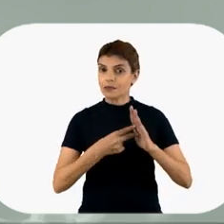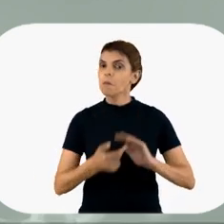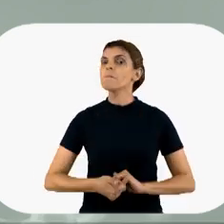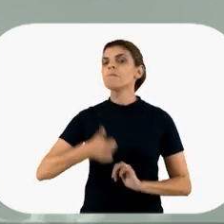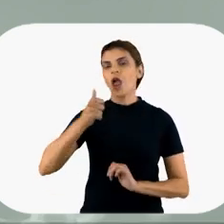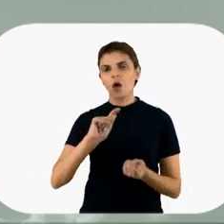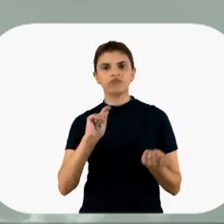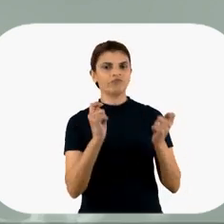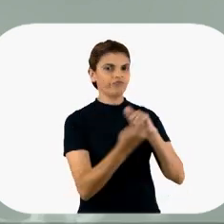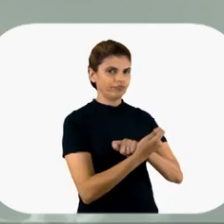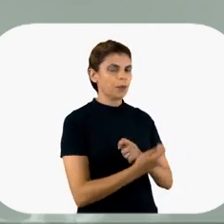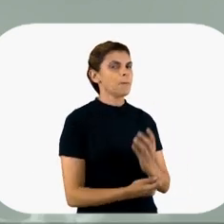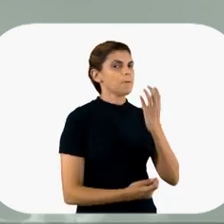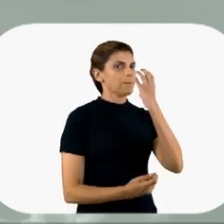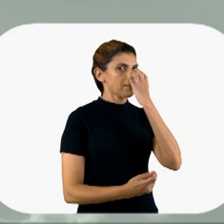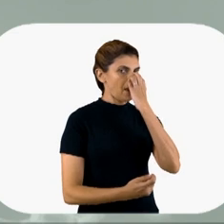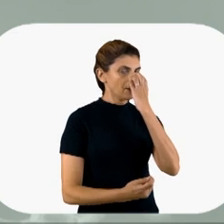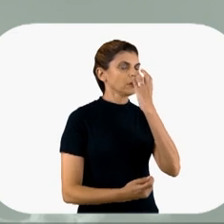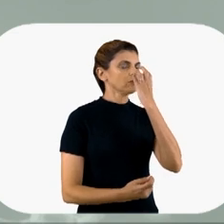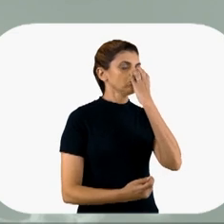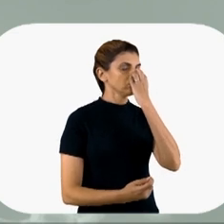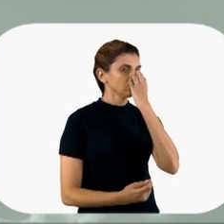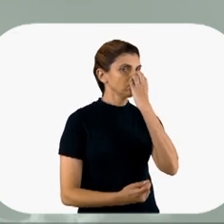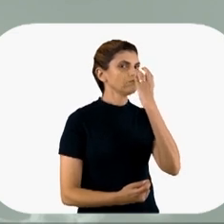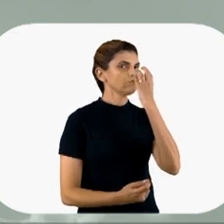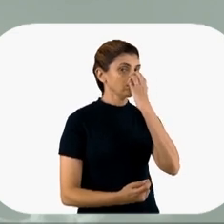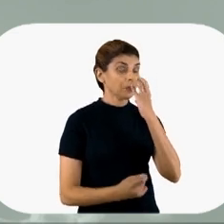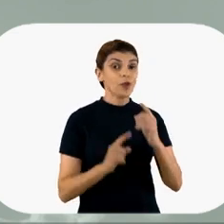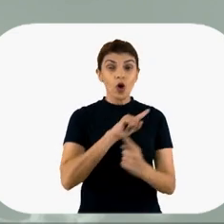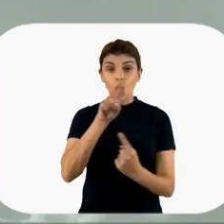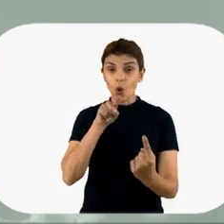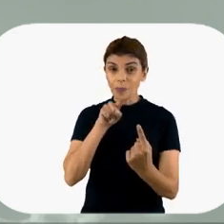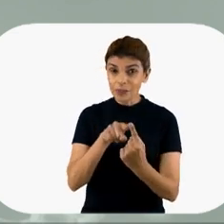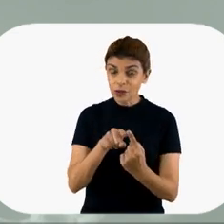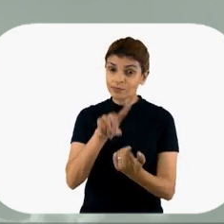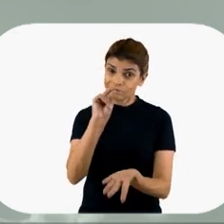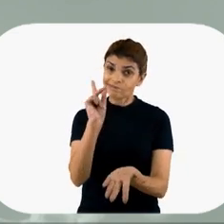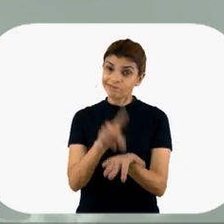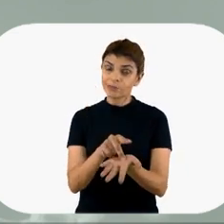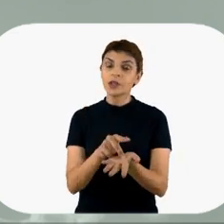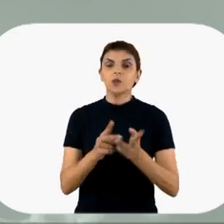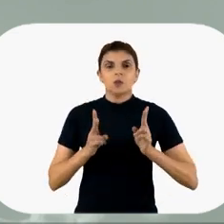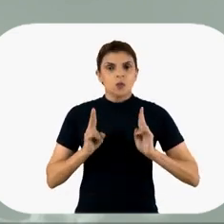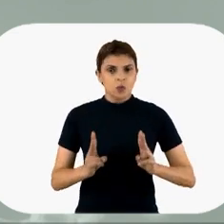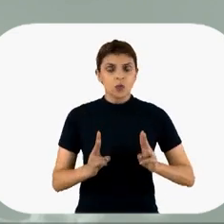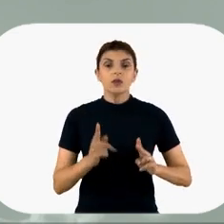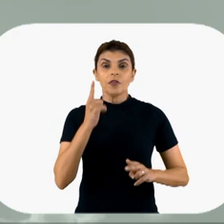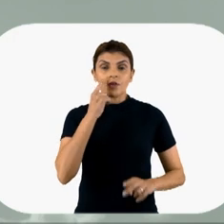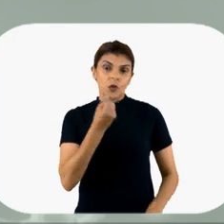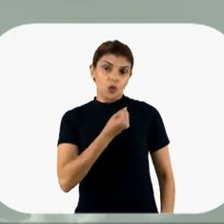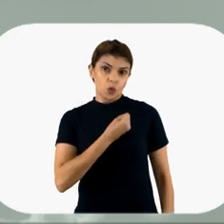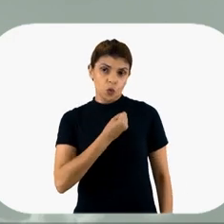significa que talvez seja melhor você passar ele para uma Venturi, uma máscara reinalante, né? Mas o objetivo, na verdade, é você manter a